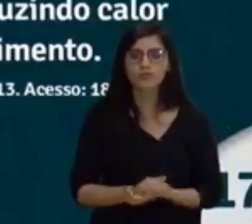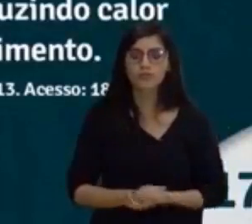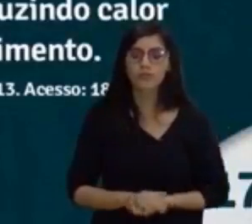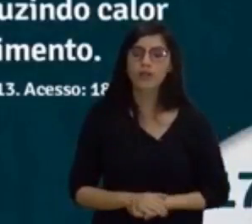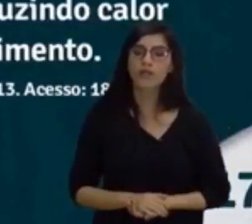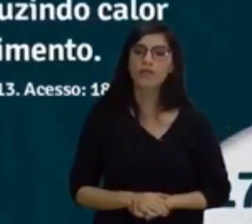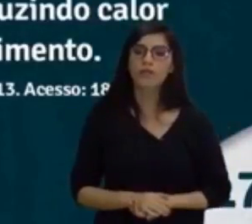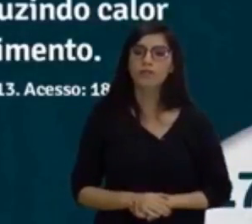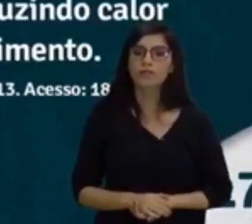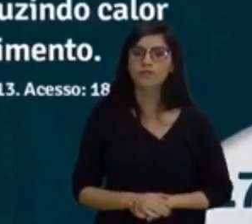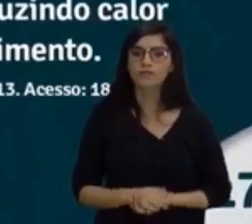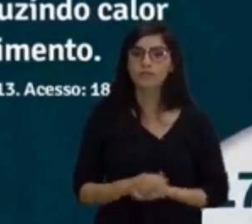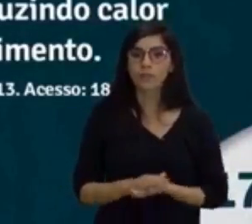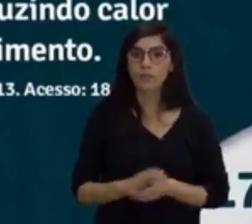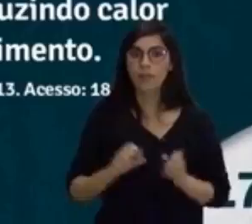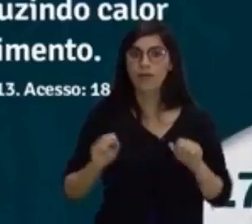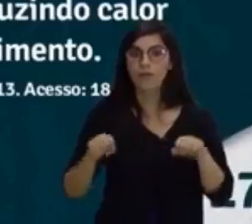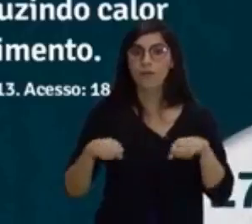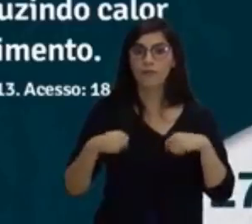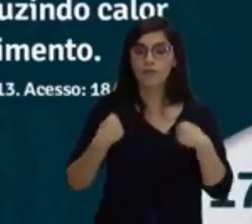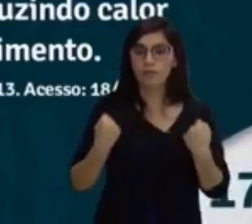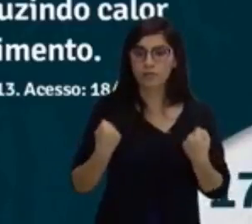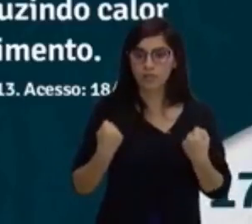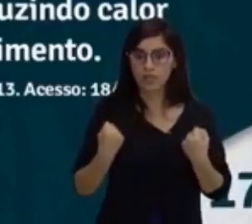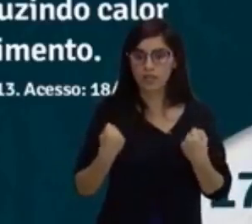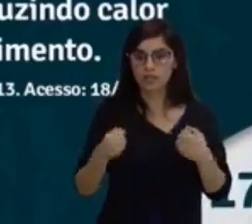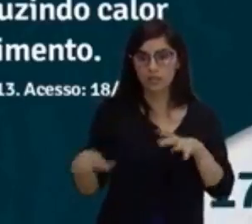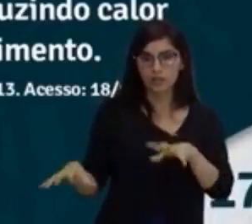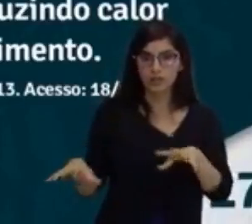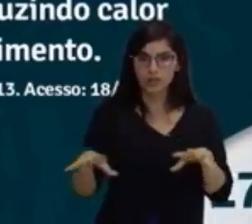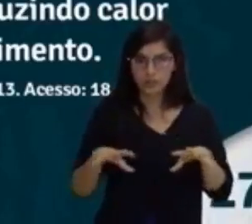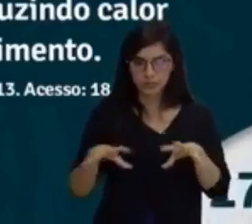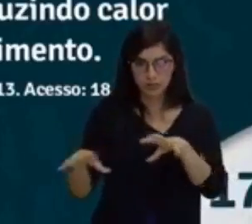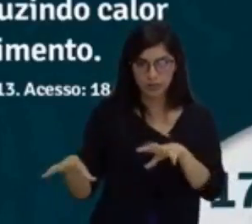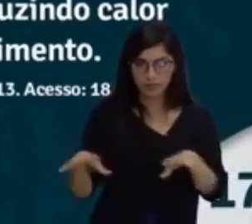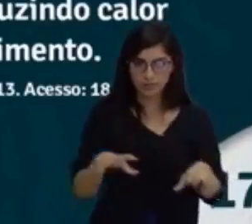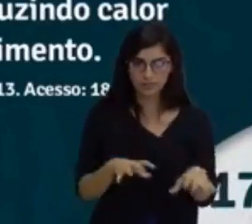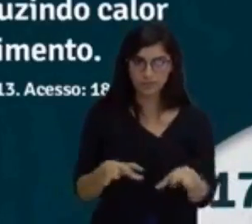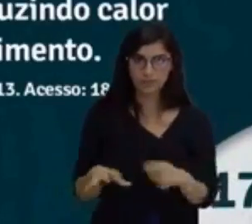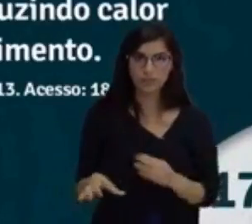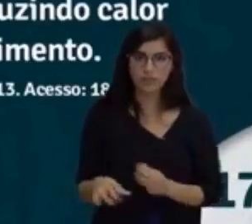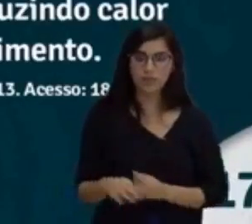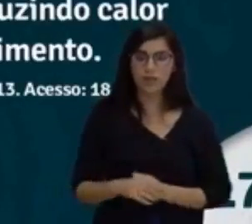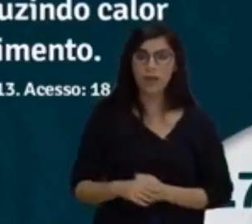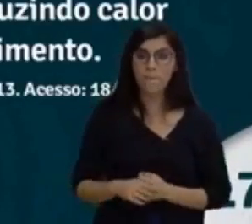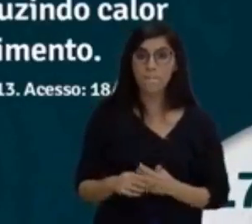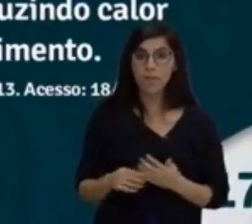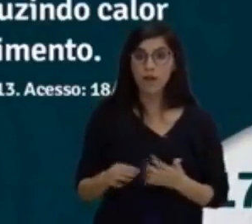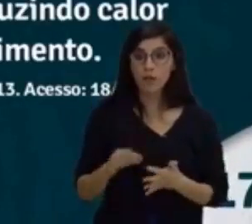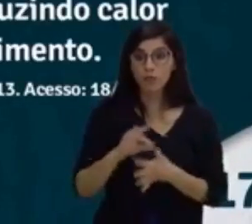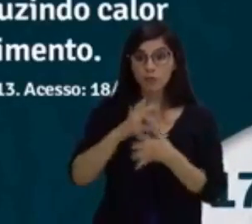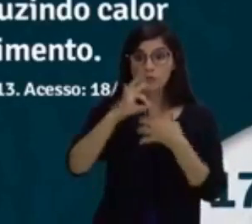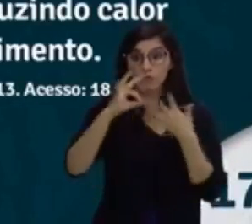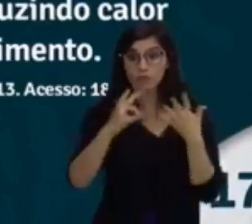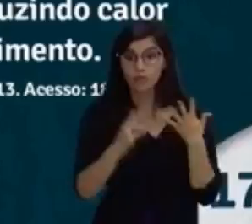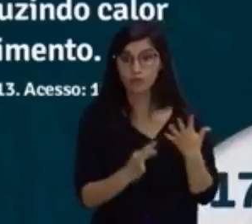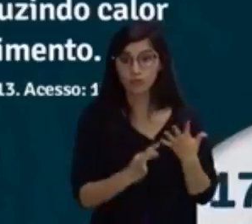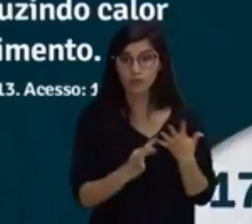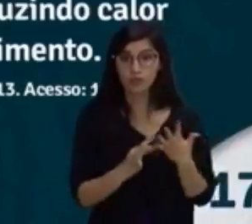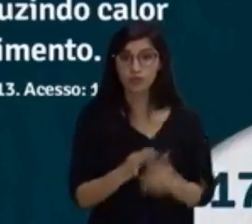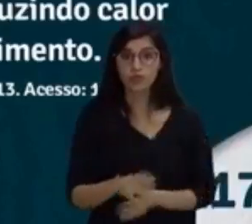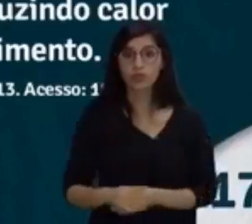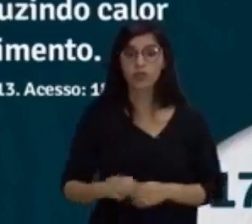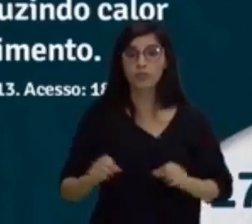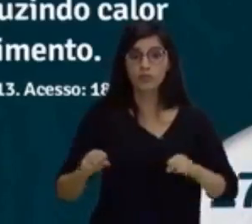entender. Força isotônica ou força dinâmica. Ele é o tipo de força que envolve músculos dos